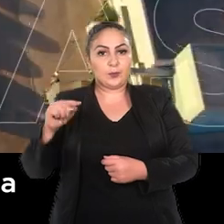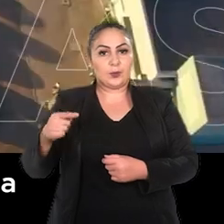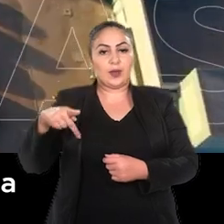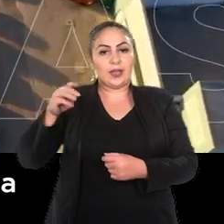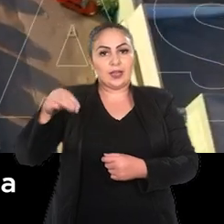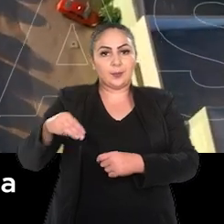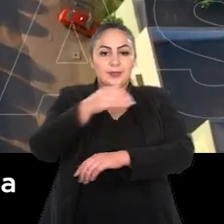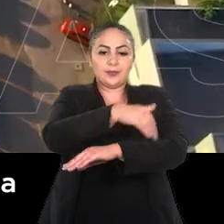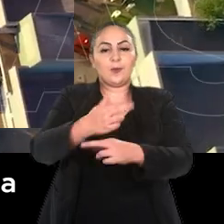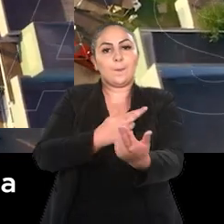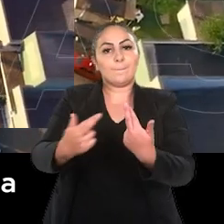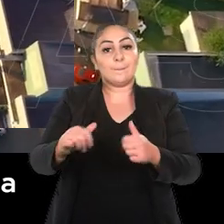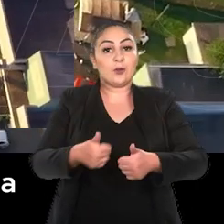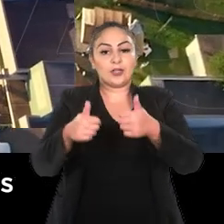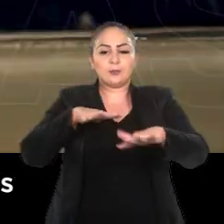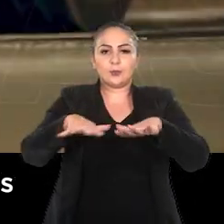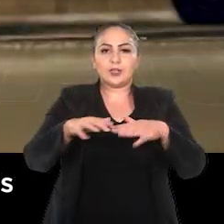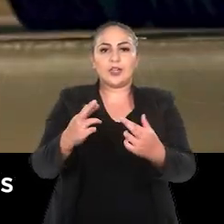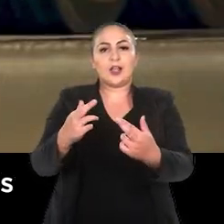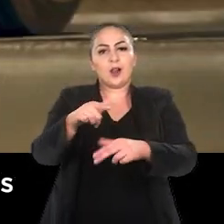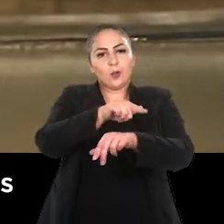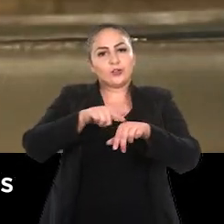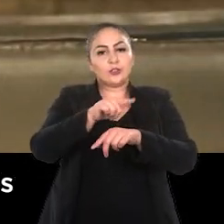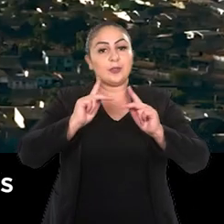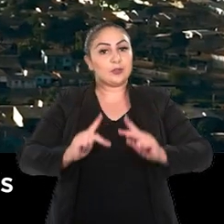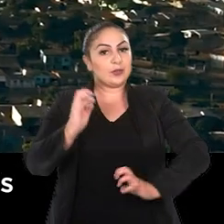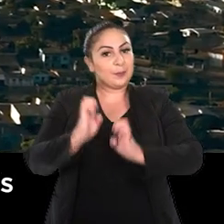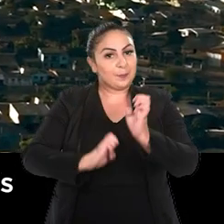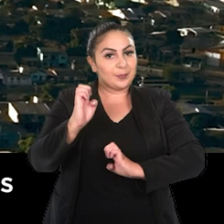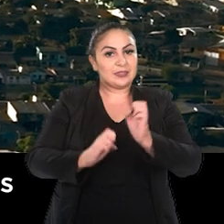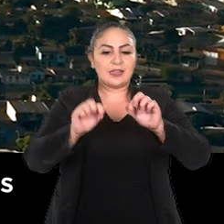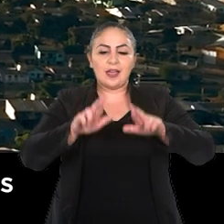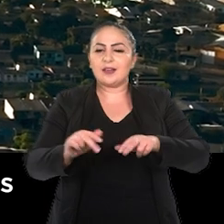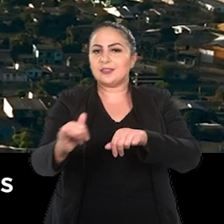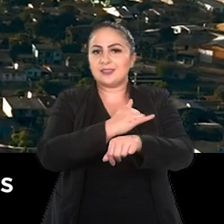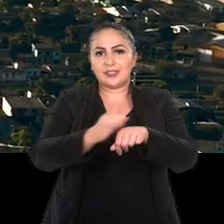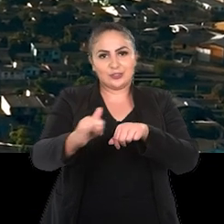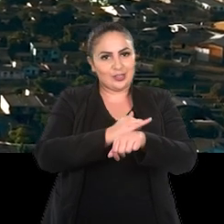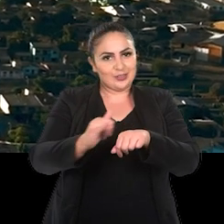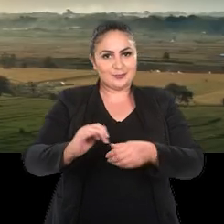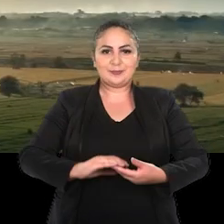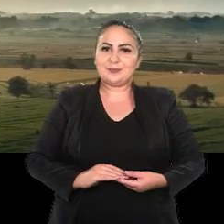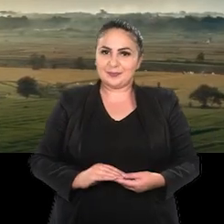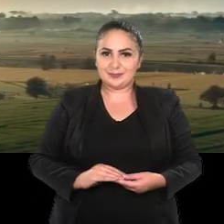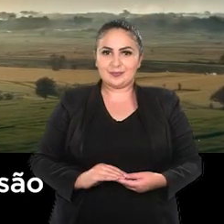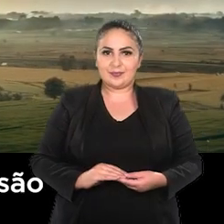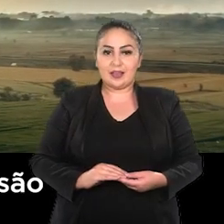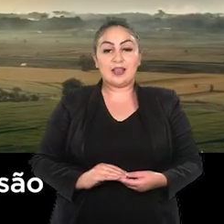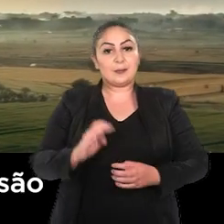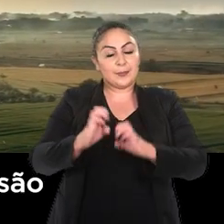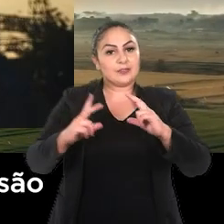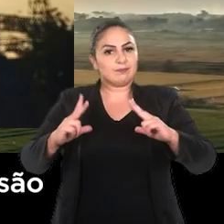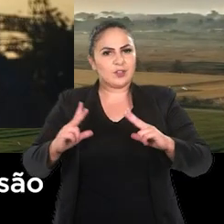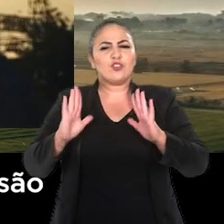melhorando a mobilidade e a logística para pessoas e empresas em trechos estratégicos do território. As